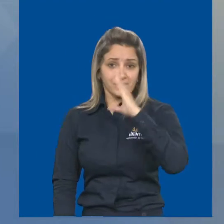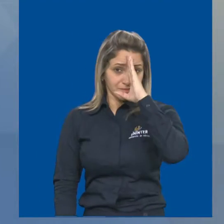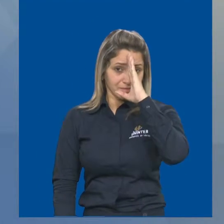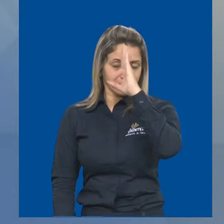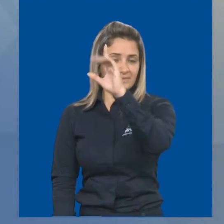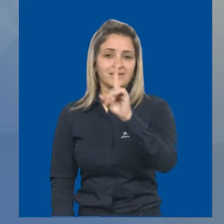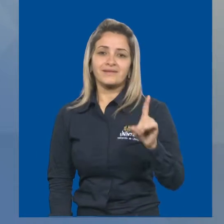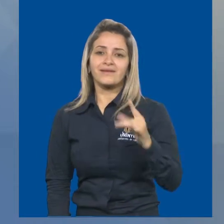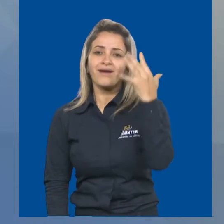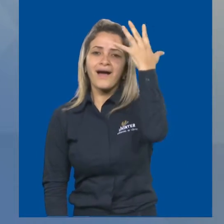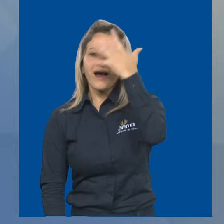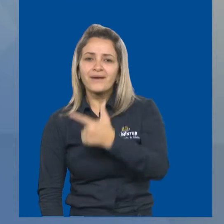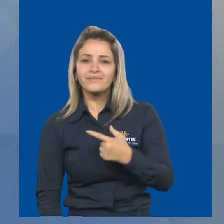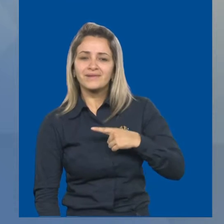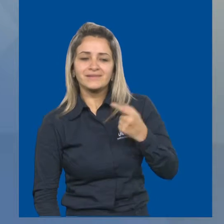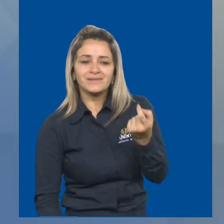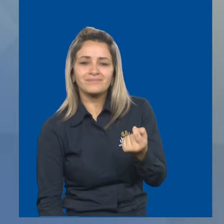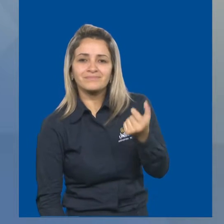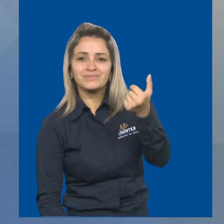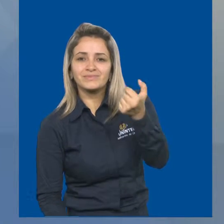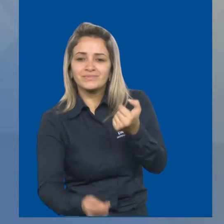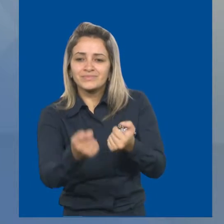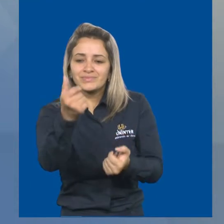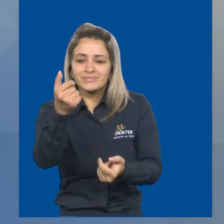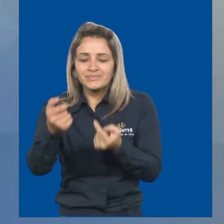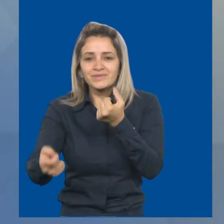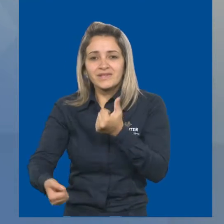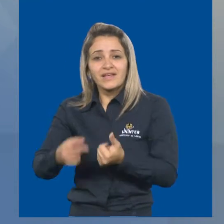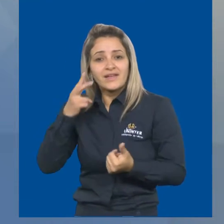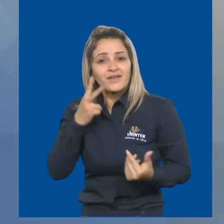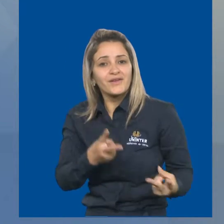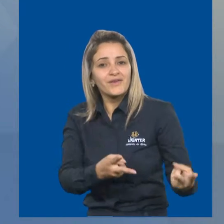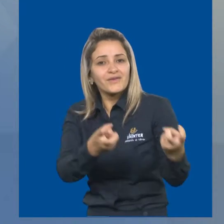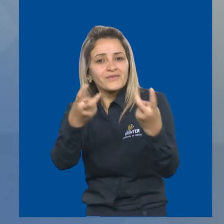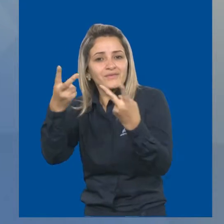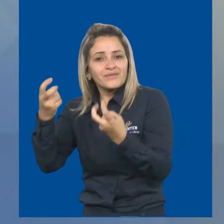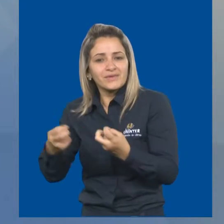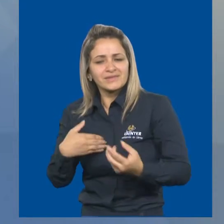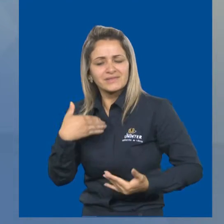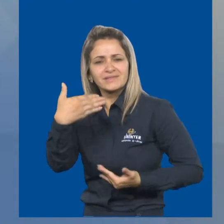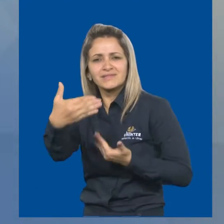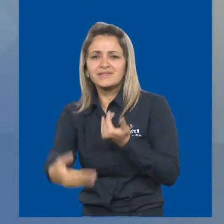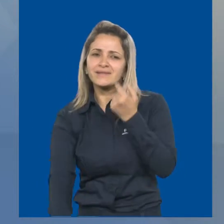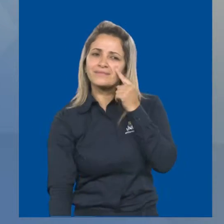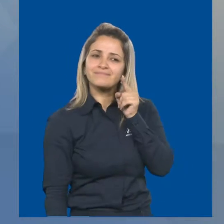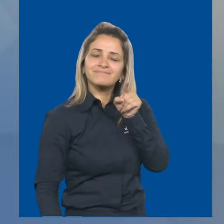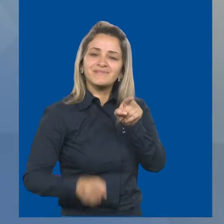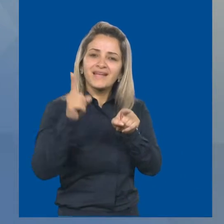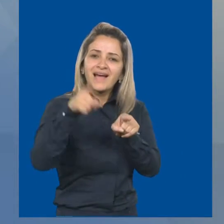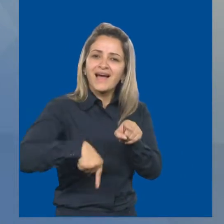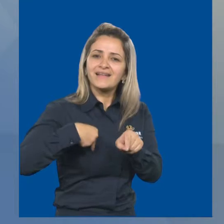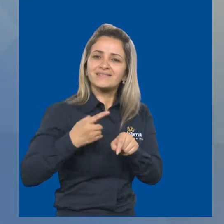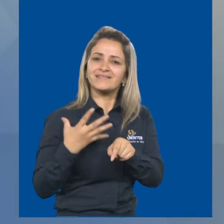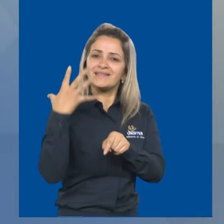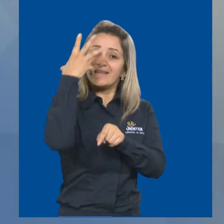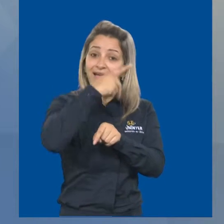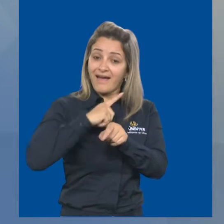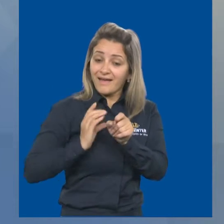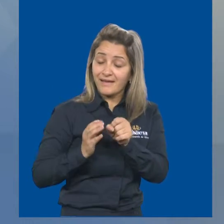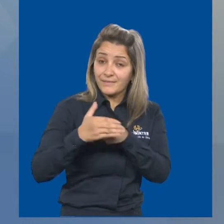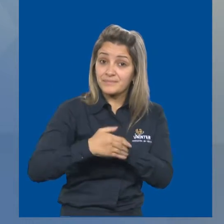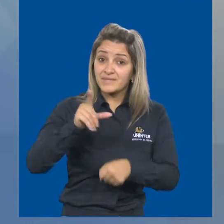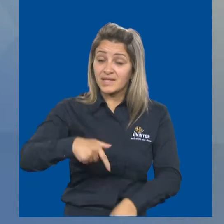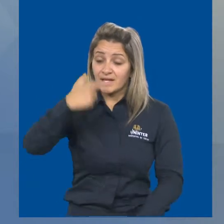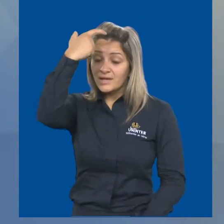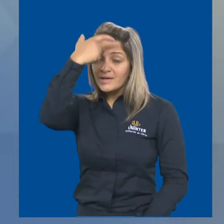inteira, mas os sinais, os lampejos, os rastros desta beleza escondida. Cabe ao